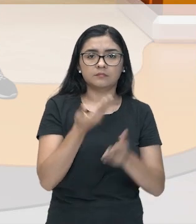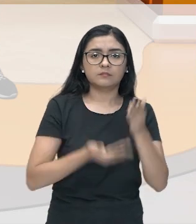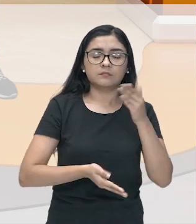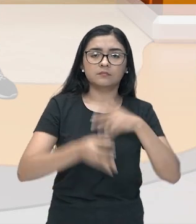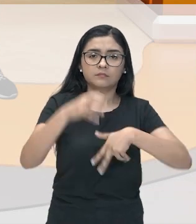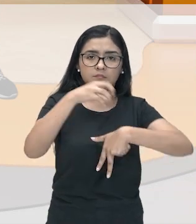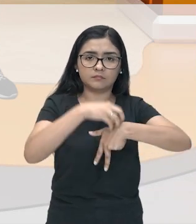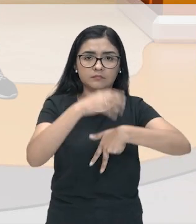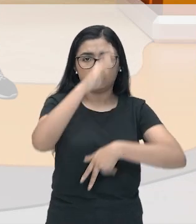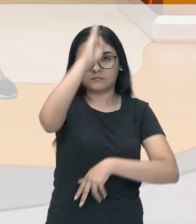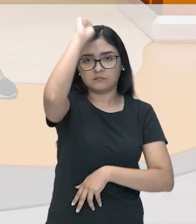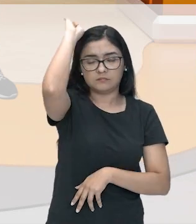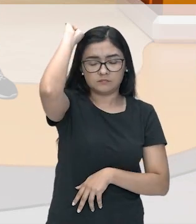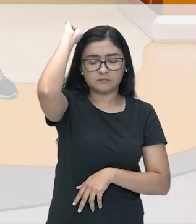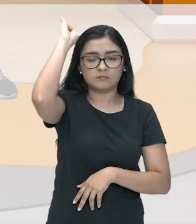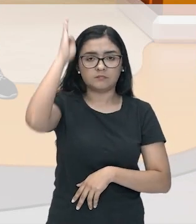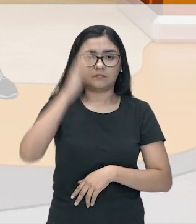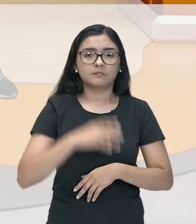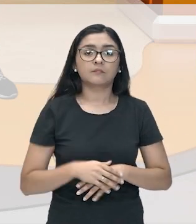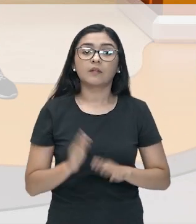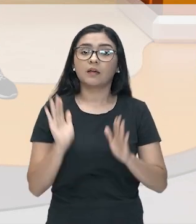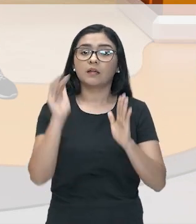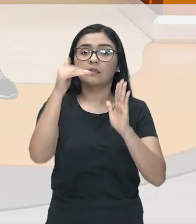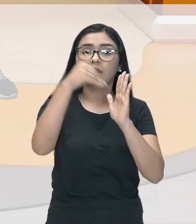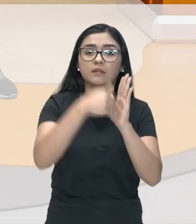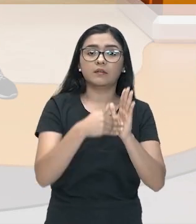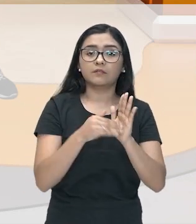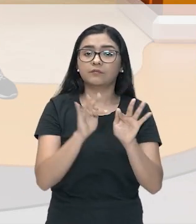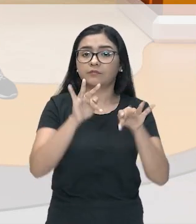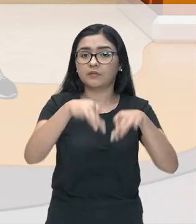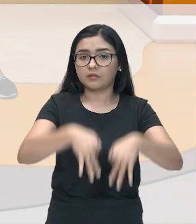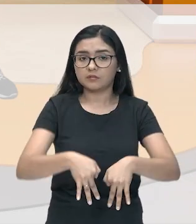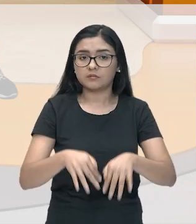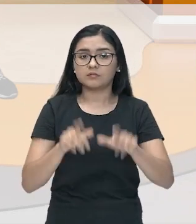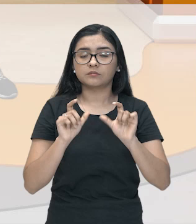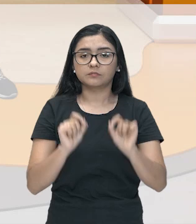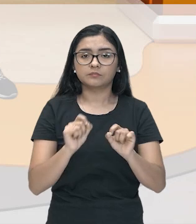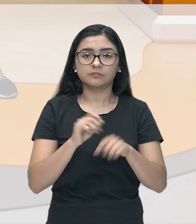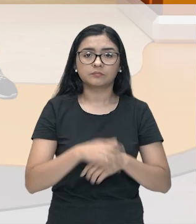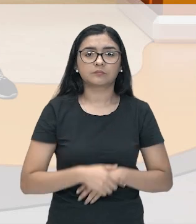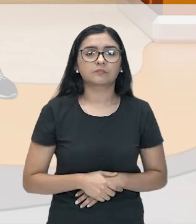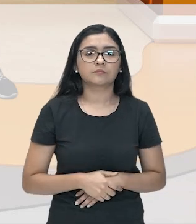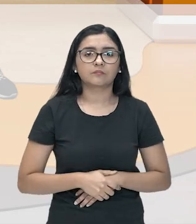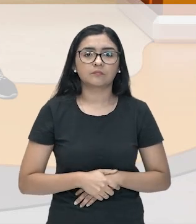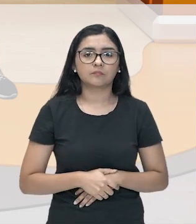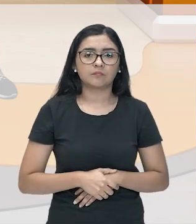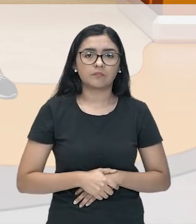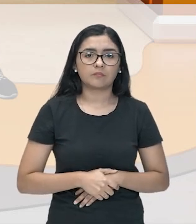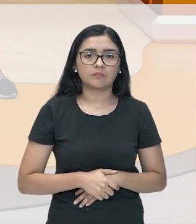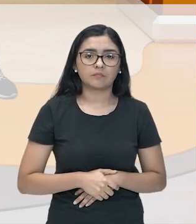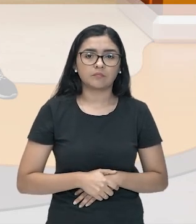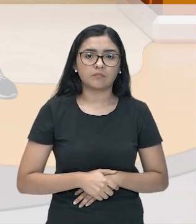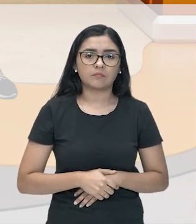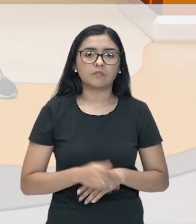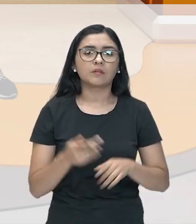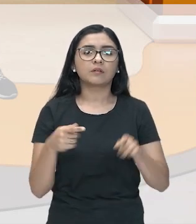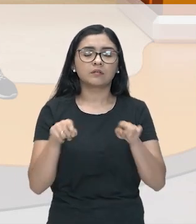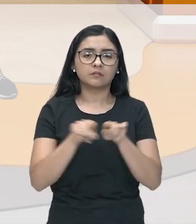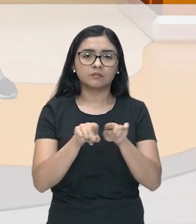queda do Império Romano do Ocidente, e termina com a tomada de Constantinopla pelos